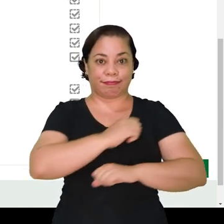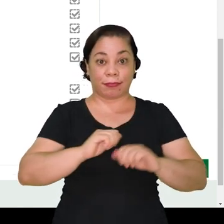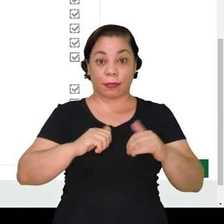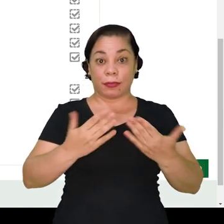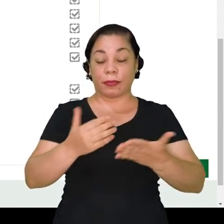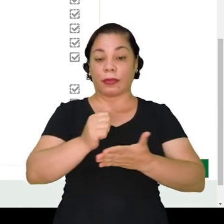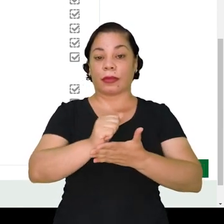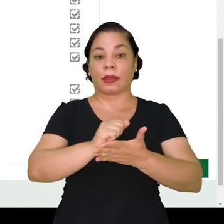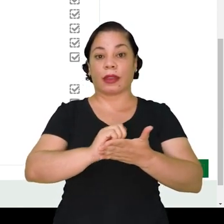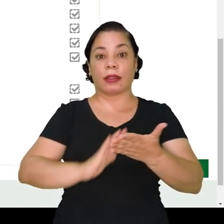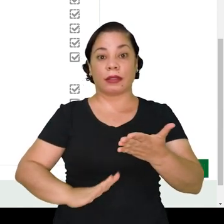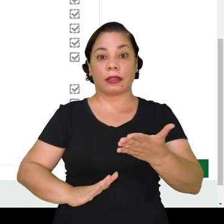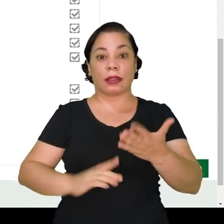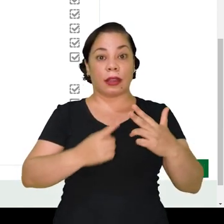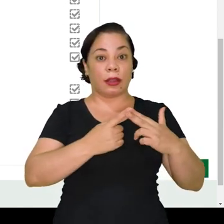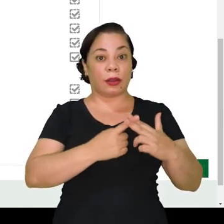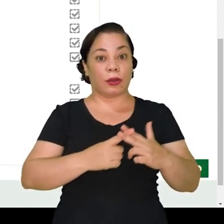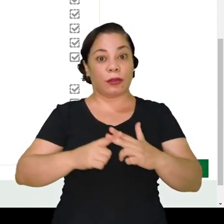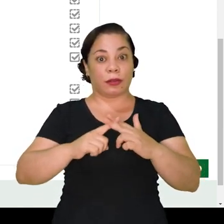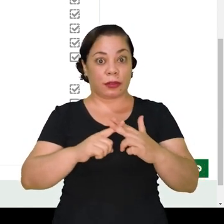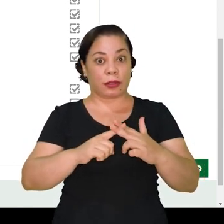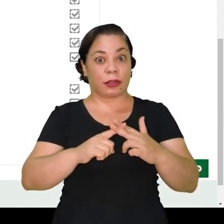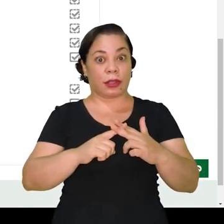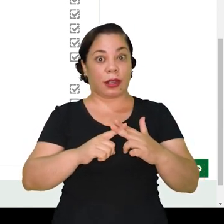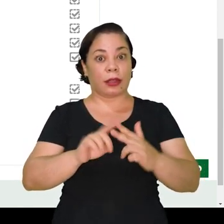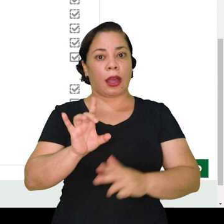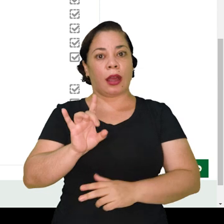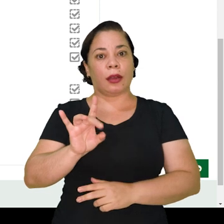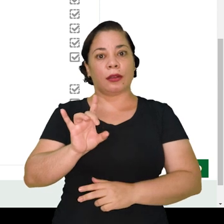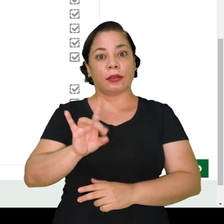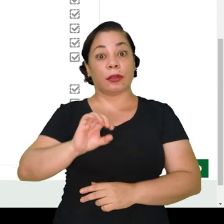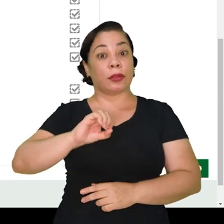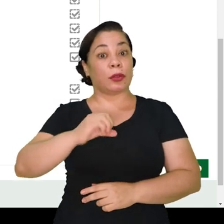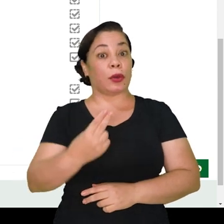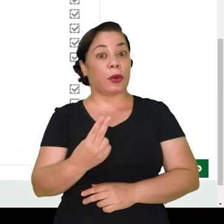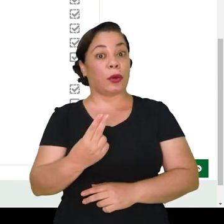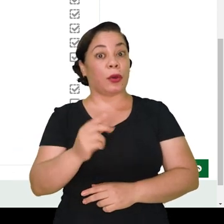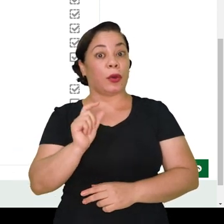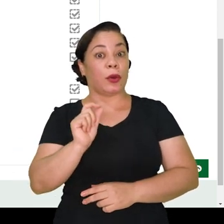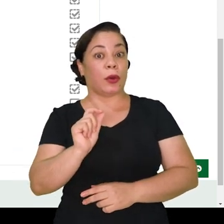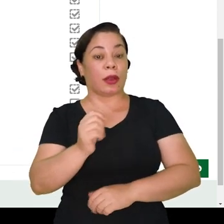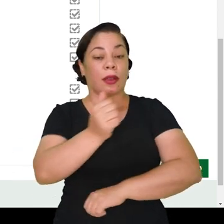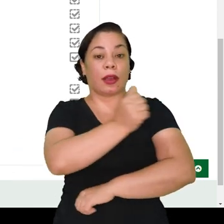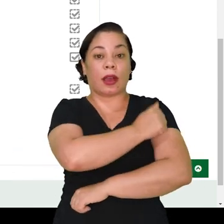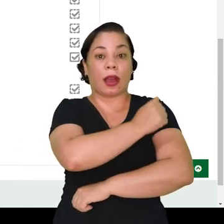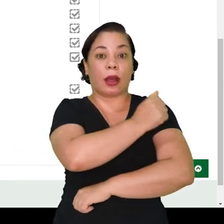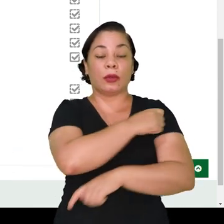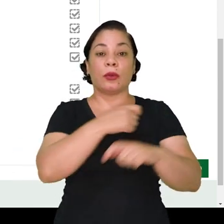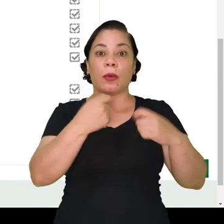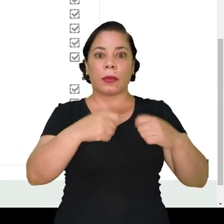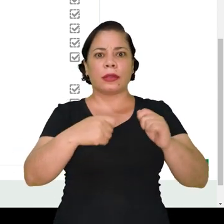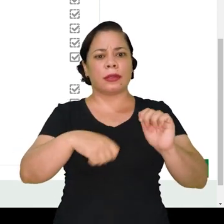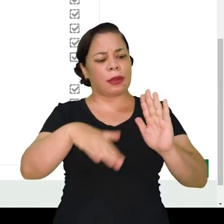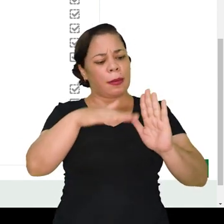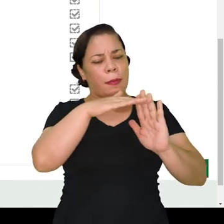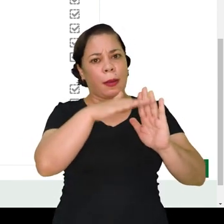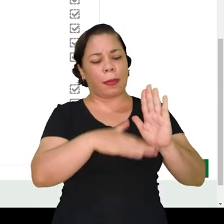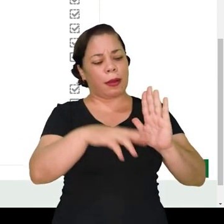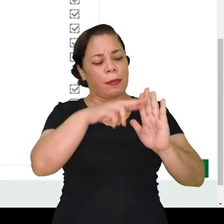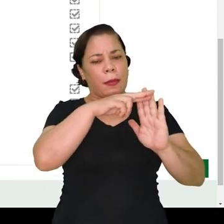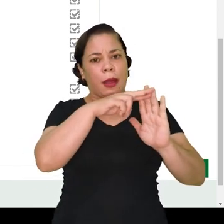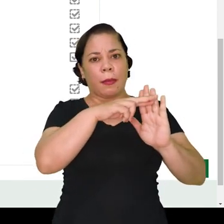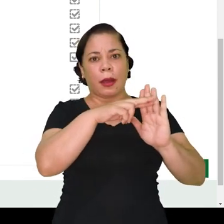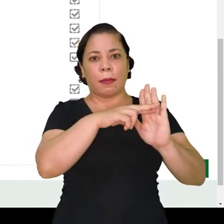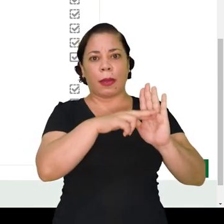Então, quando as atividades estão configuradas para o modo automático, ou seja, quando o aluno tem que atender